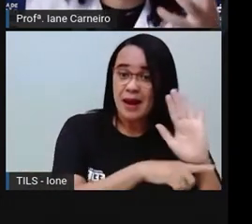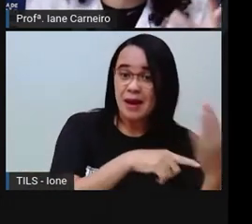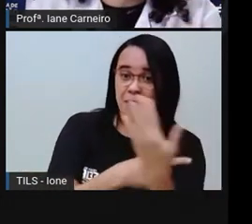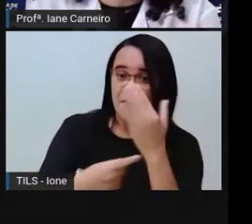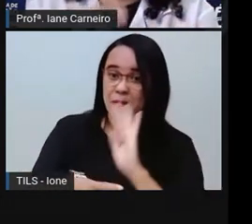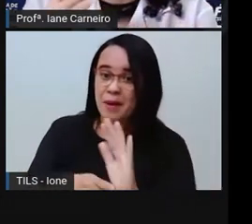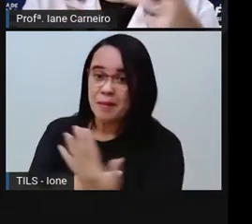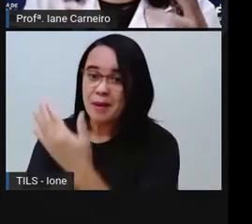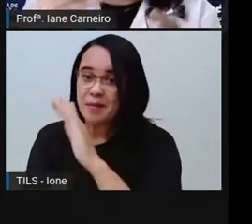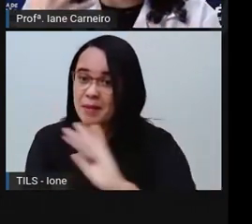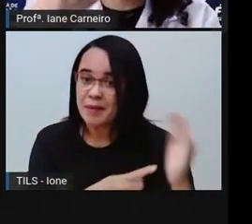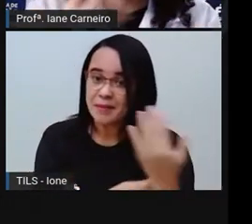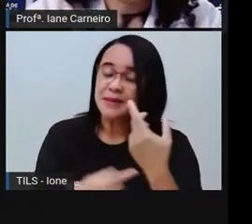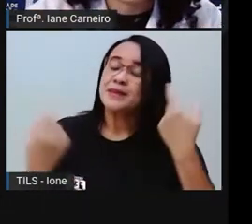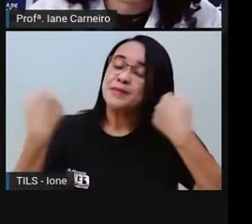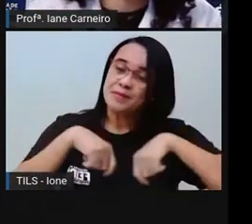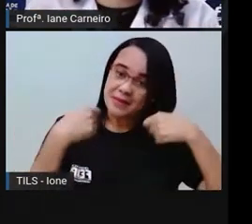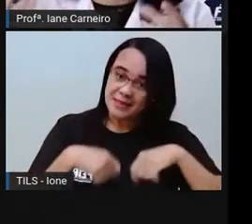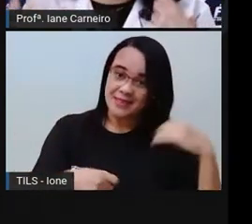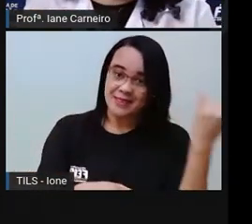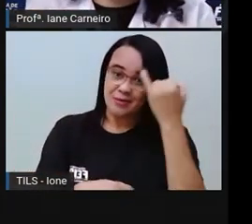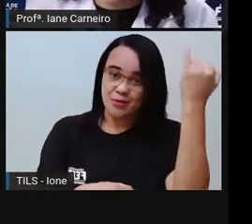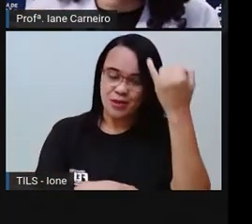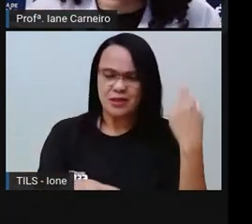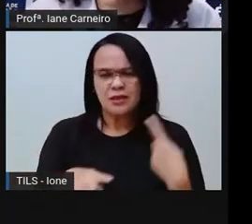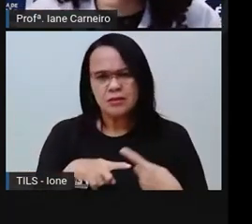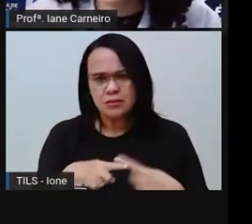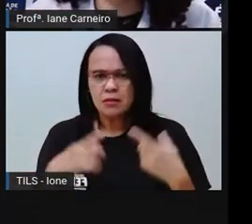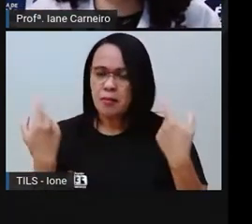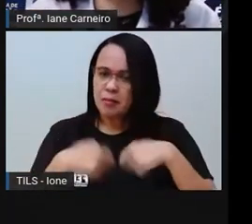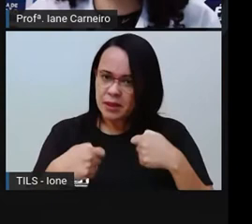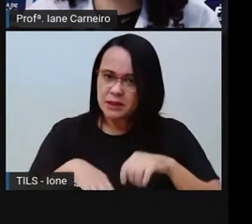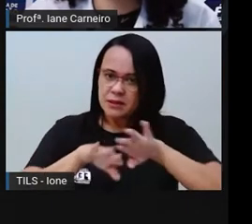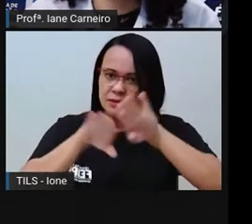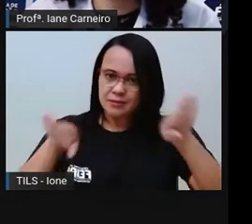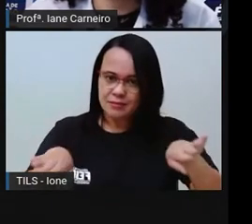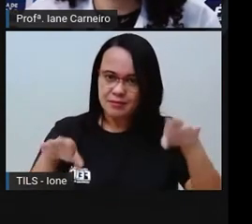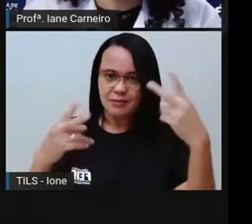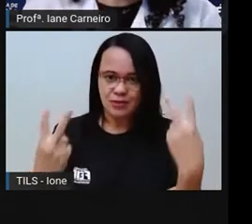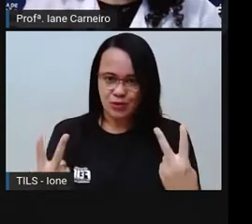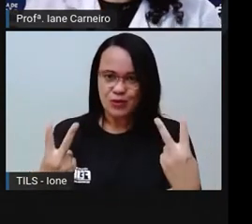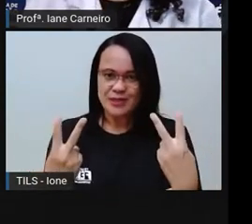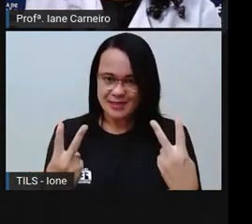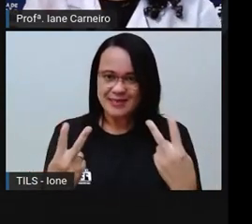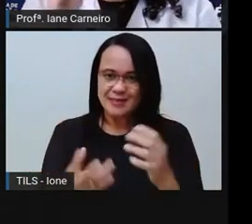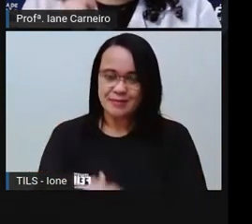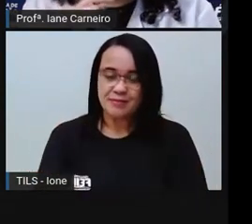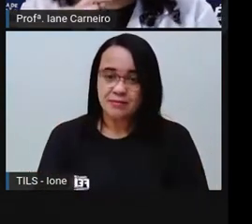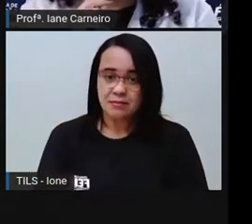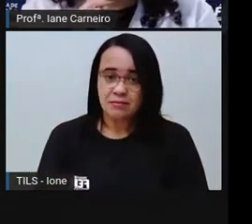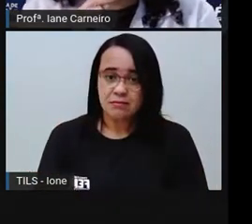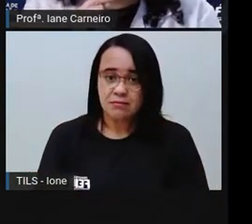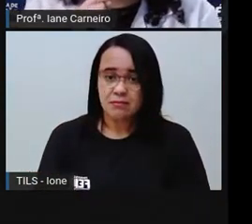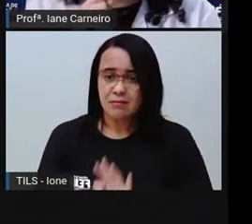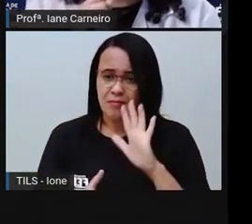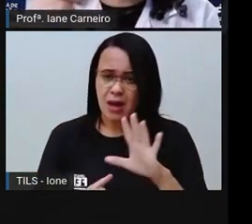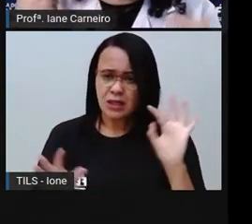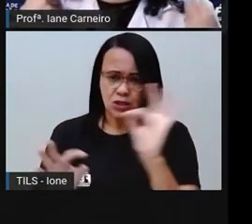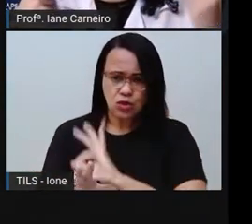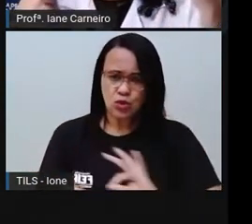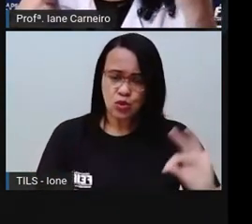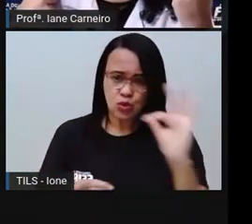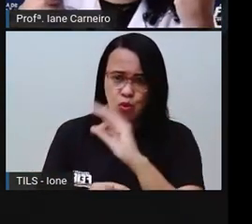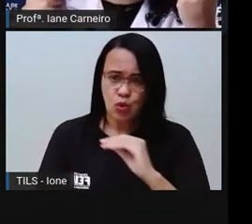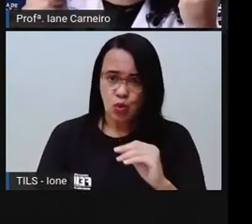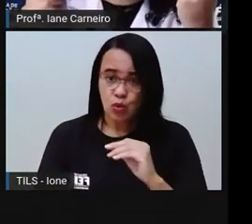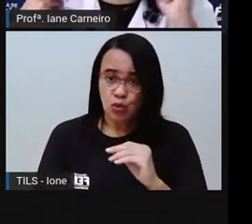então tem que dividir as tarefas, usar, fazer, tá joia? E aí, ó, todos têm irmãos. Eu,